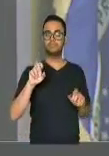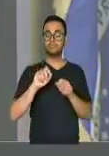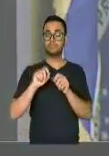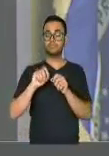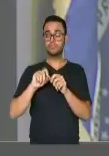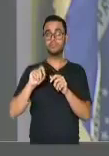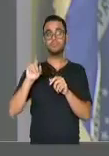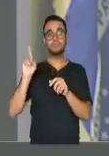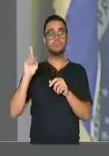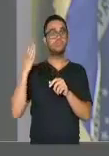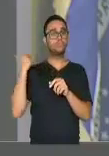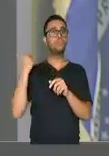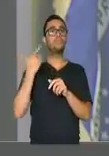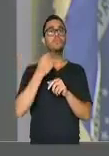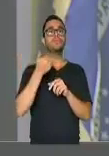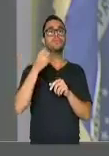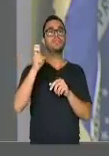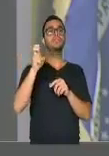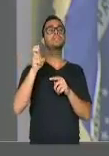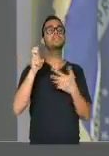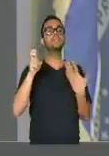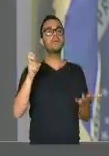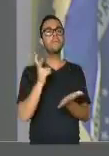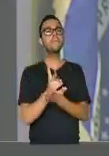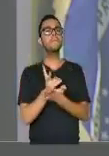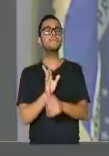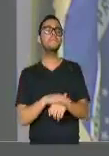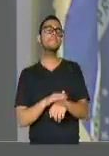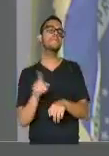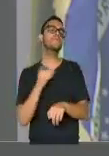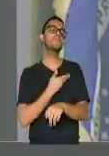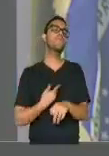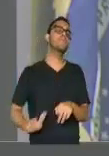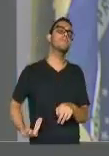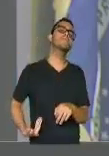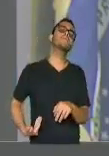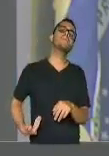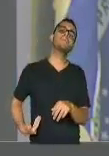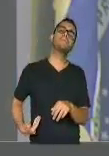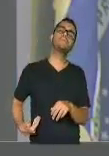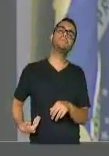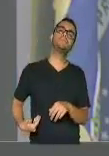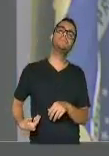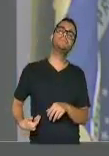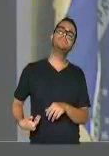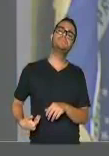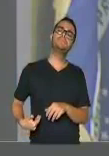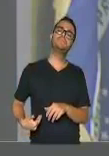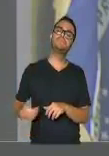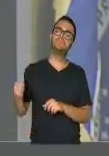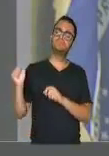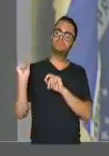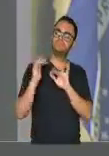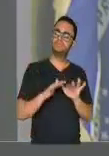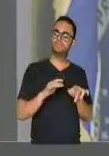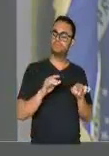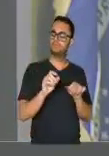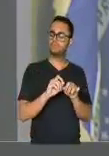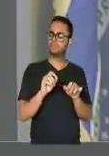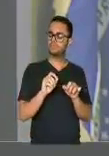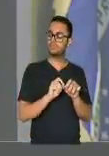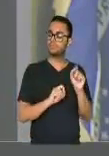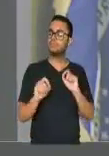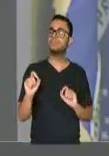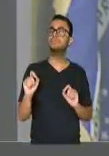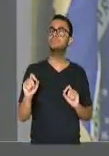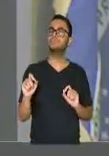Ao mesmo tempo, o governador José Ivo Sartori, ele vem fazendo com